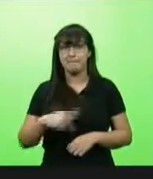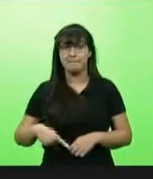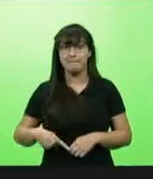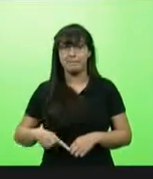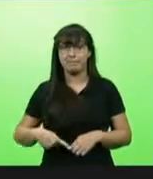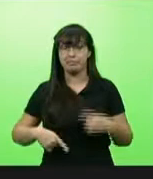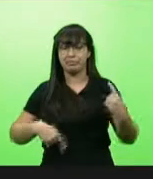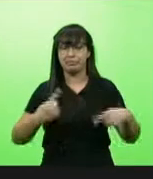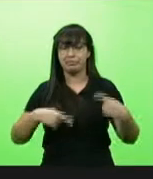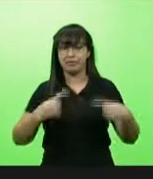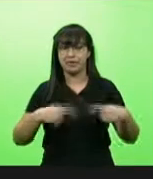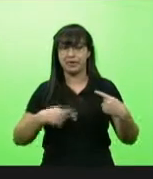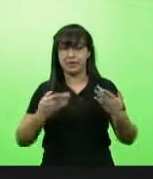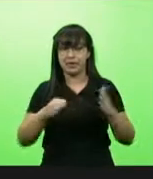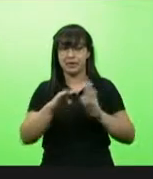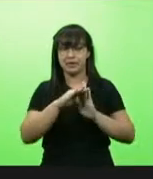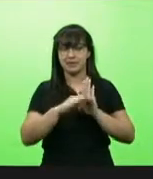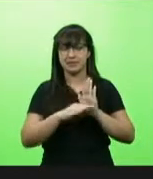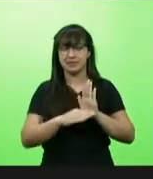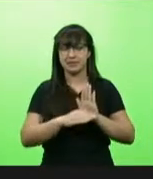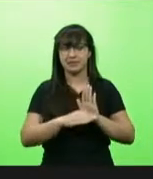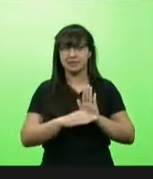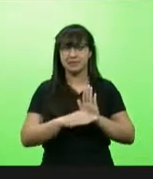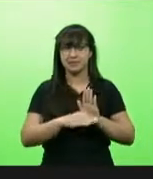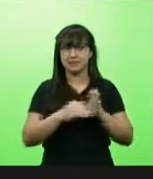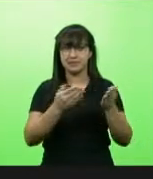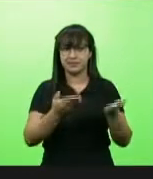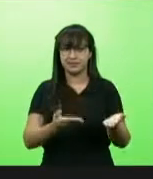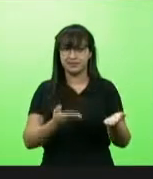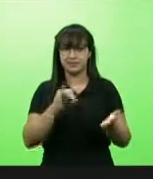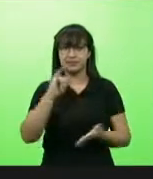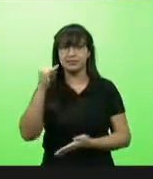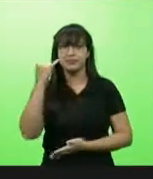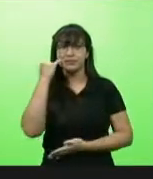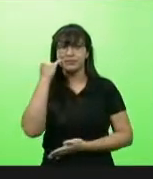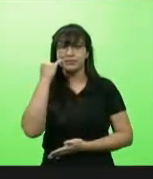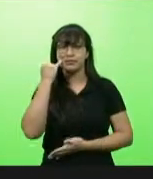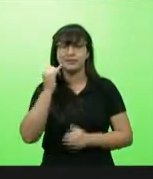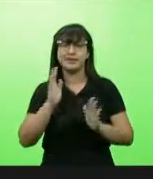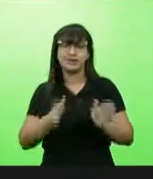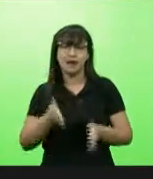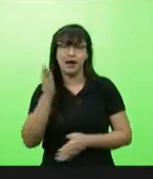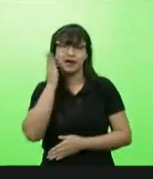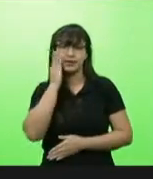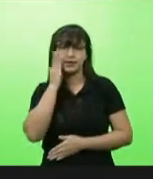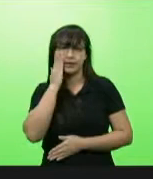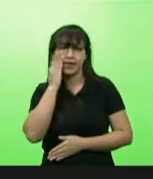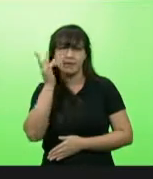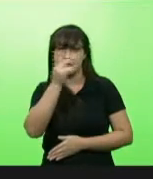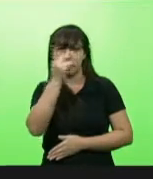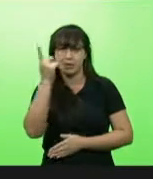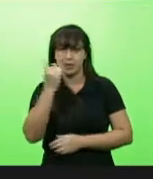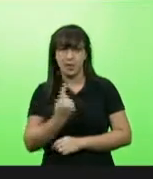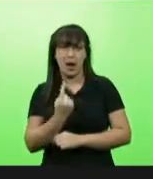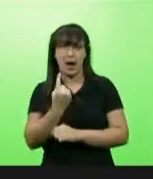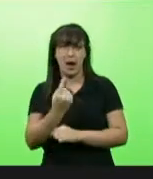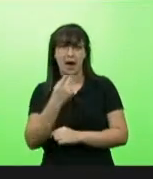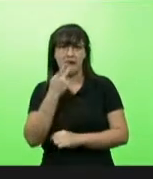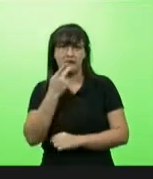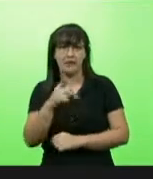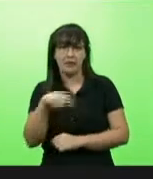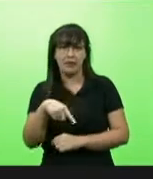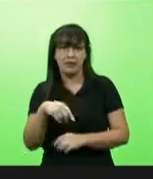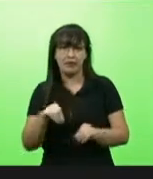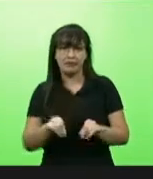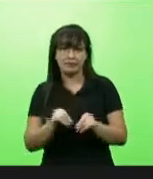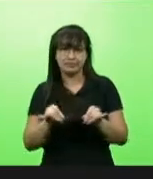discutir a matéria, deputado Gessé Lopes, autor da moção. Como eu já sabia que alguém iria falar essa bobagem,